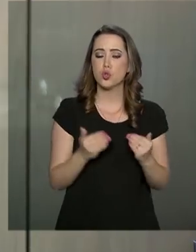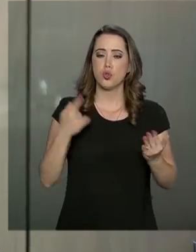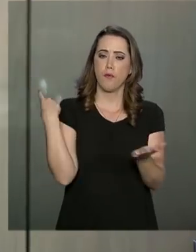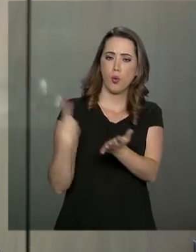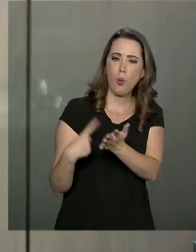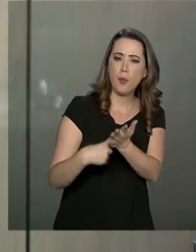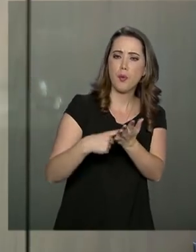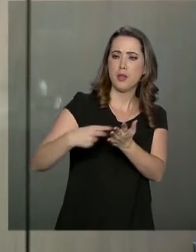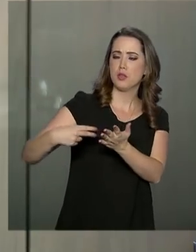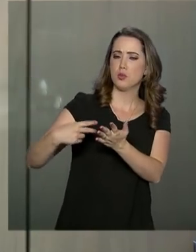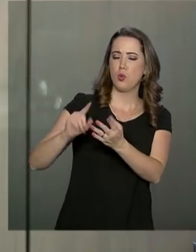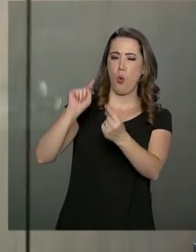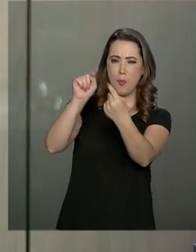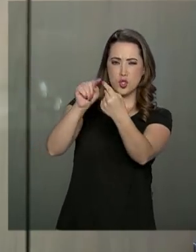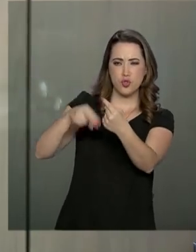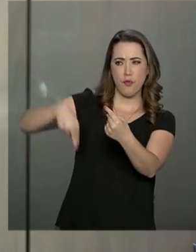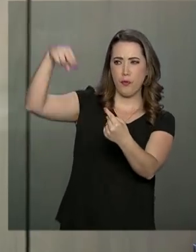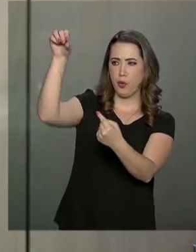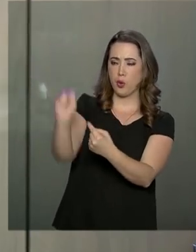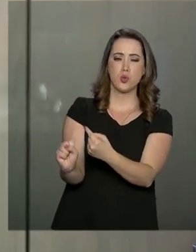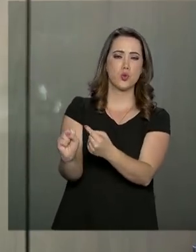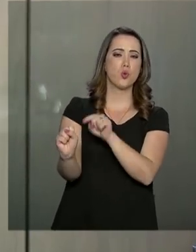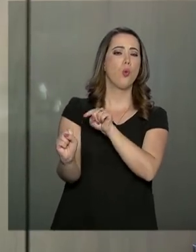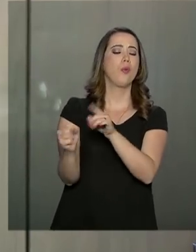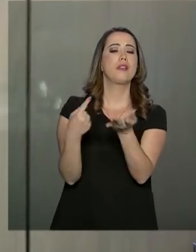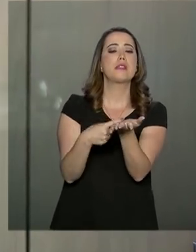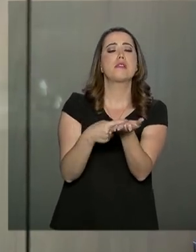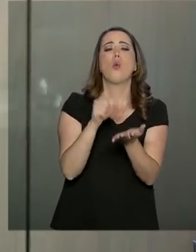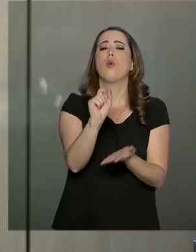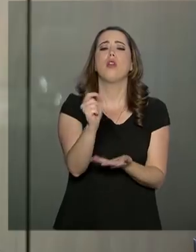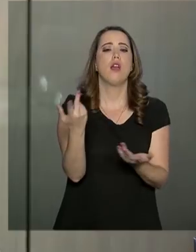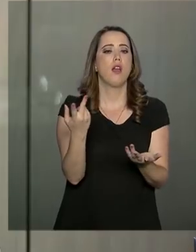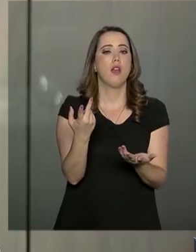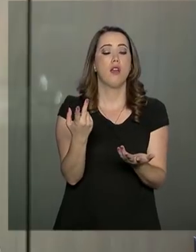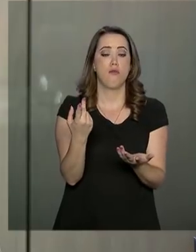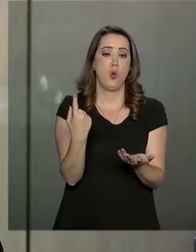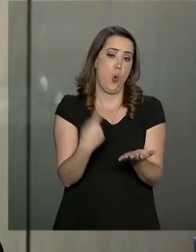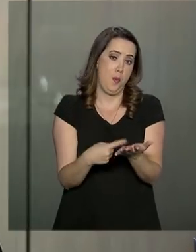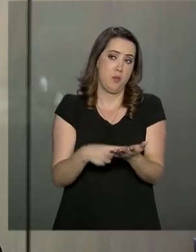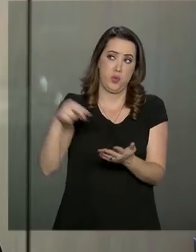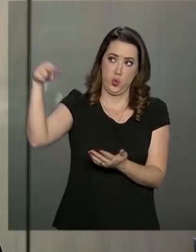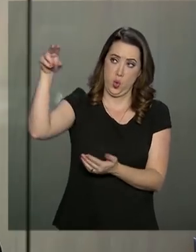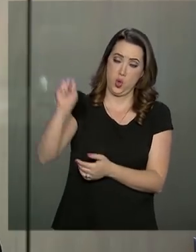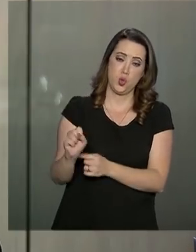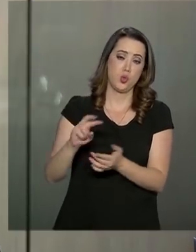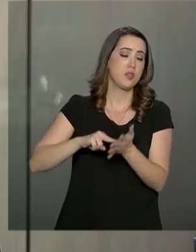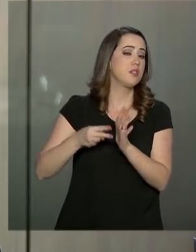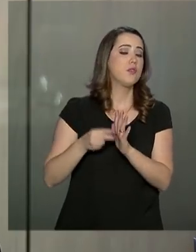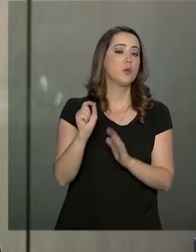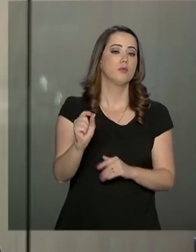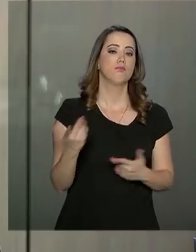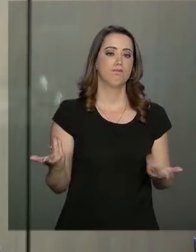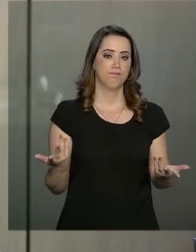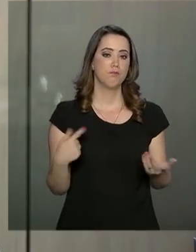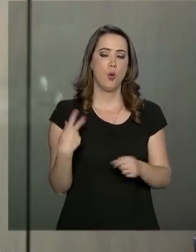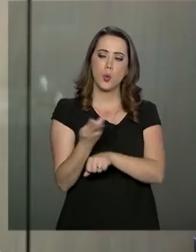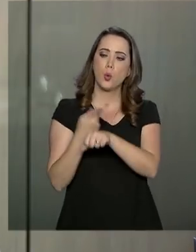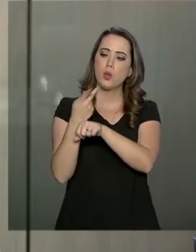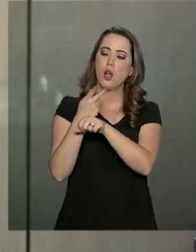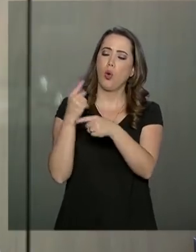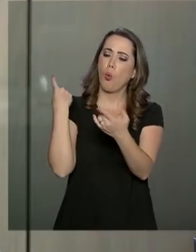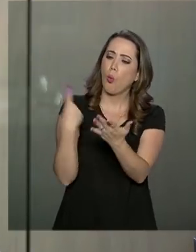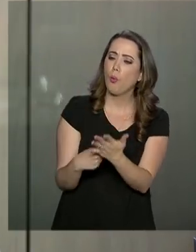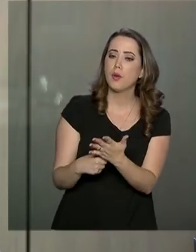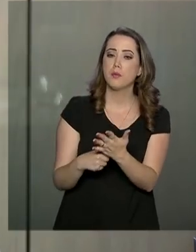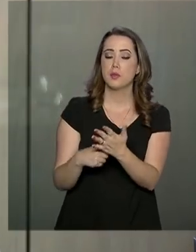natureza norte-sul. É a famosa agenda norte-sul, como se diz no linguajar mais técnico. O que eu quero dizer com isso? A gente vai buscar fazer acordos com